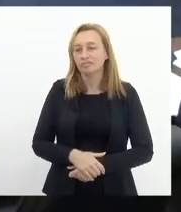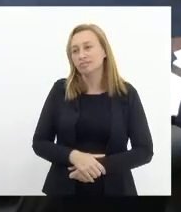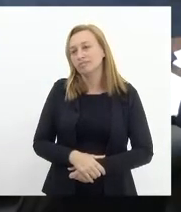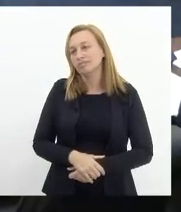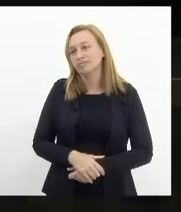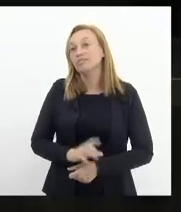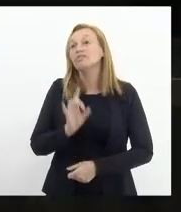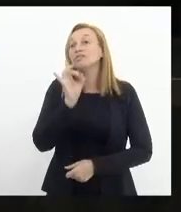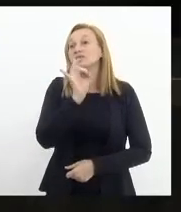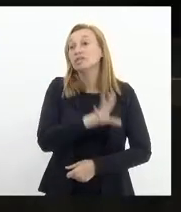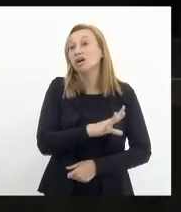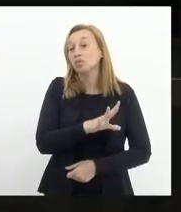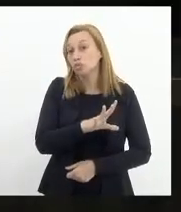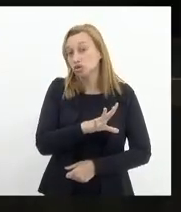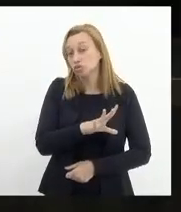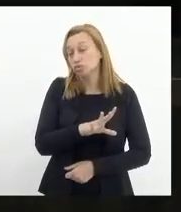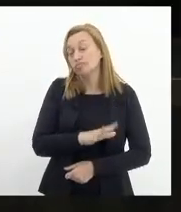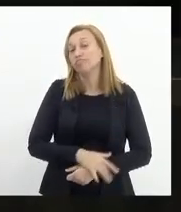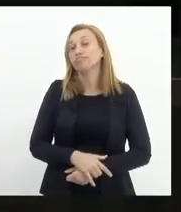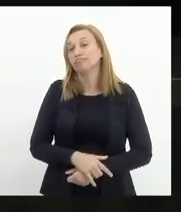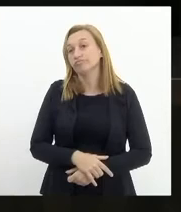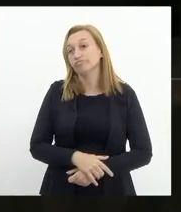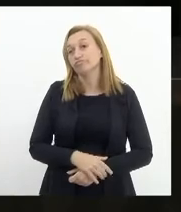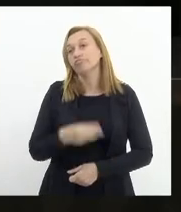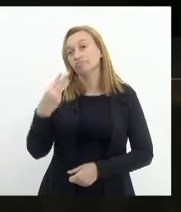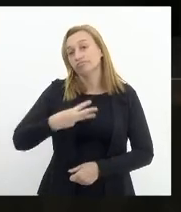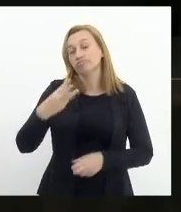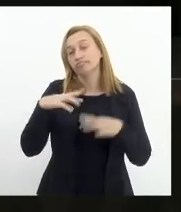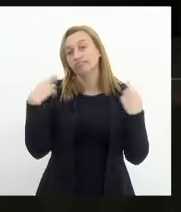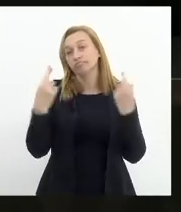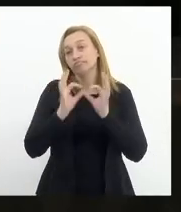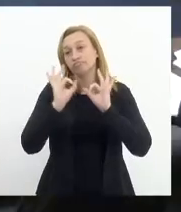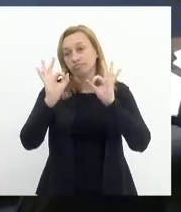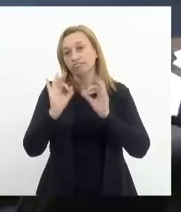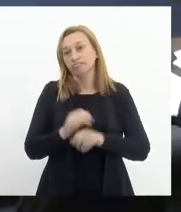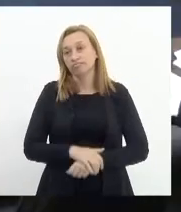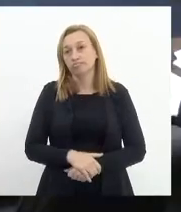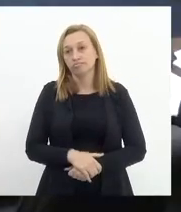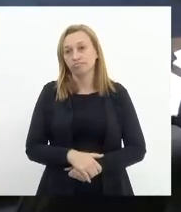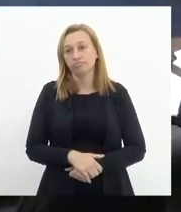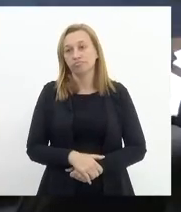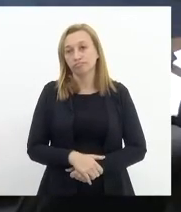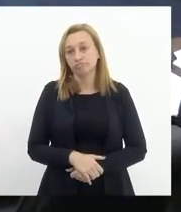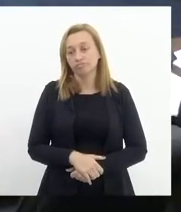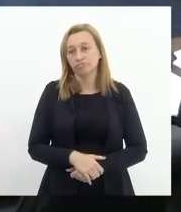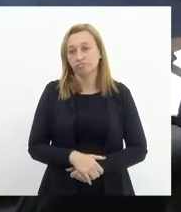adequado de pauta, presidente. Na terceira sessão extraordinária. Me escreve, por favor, presidente.